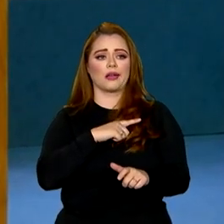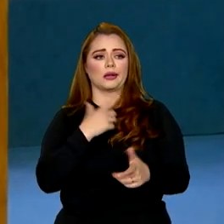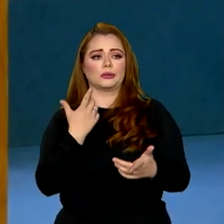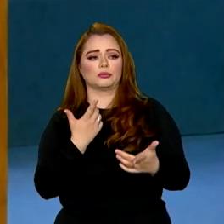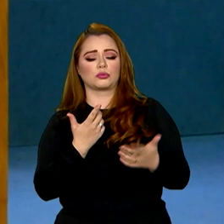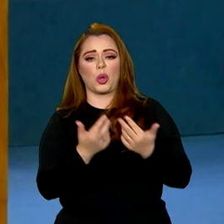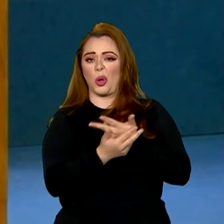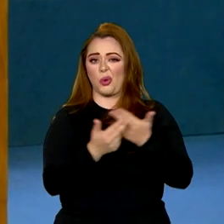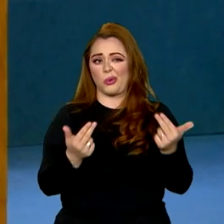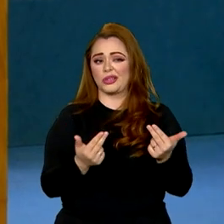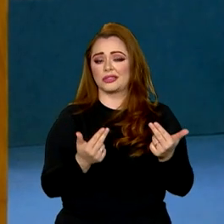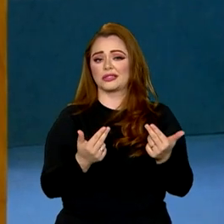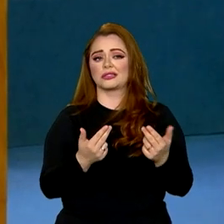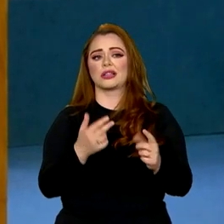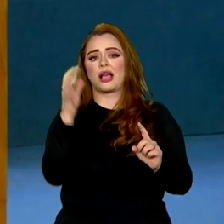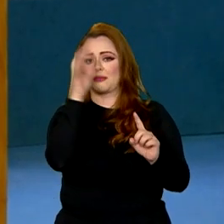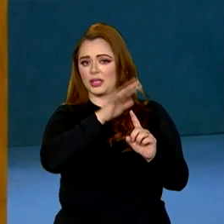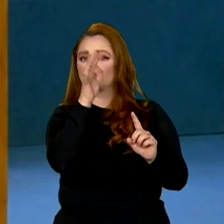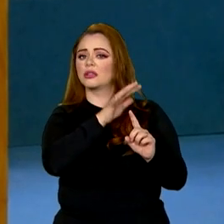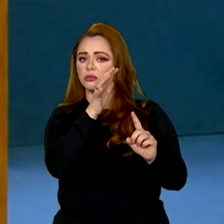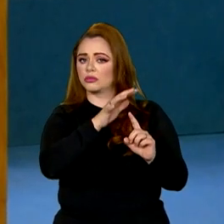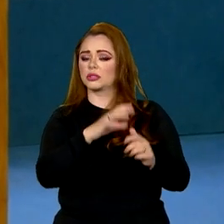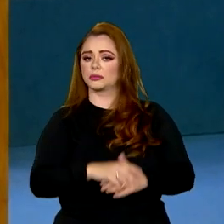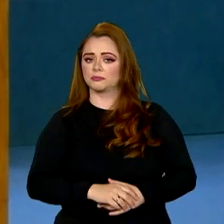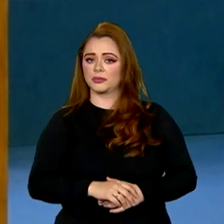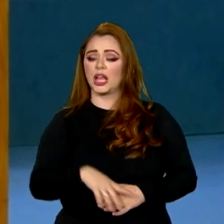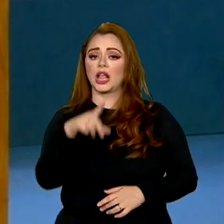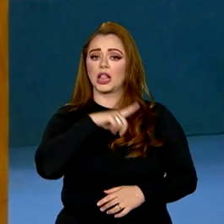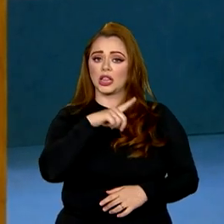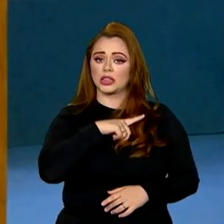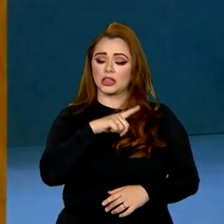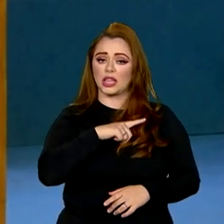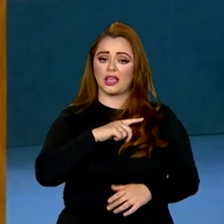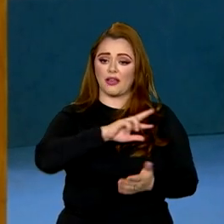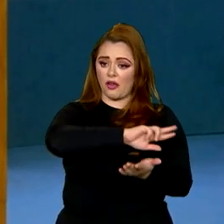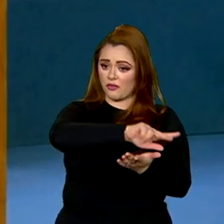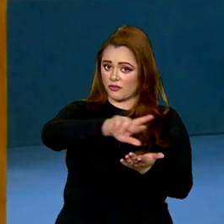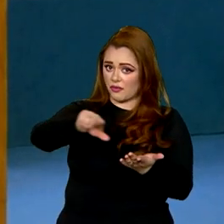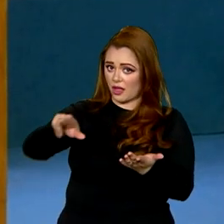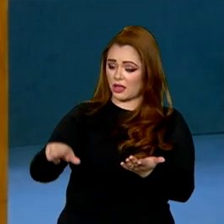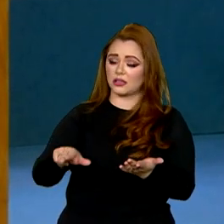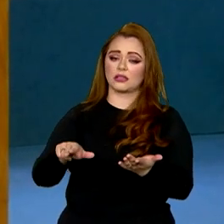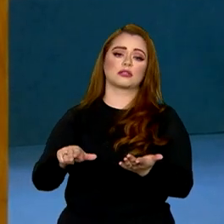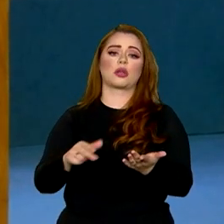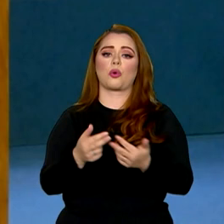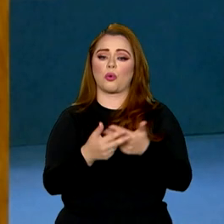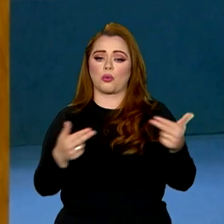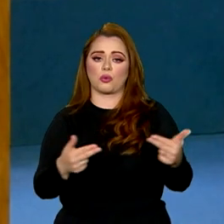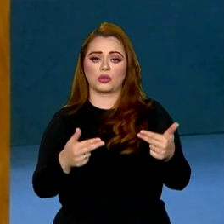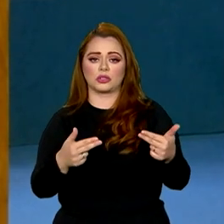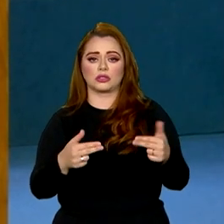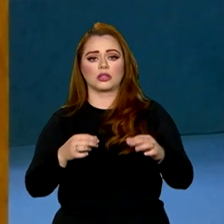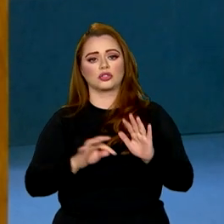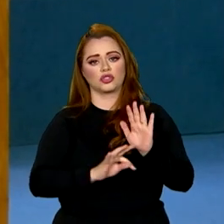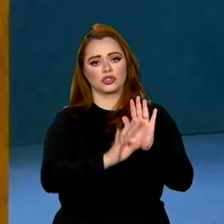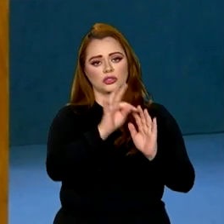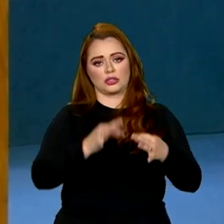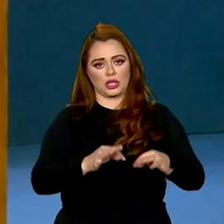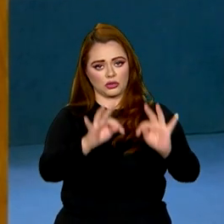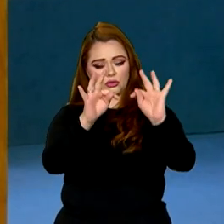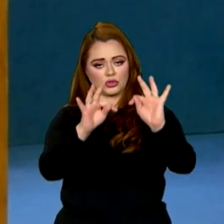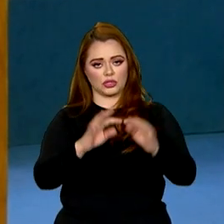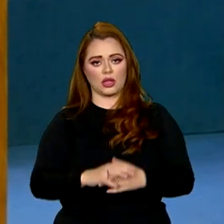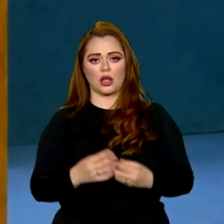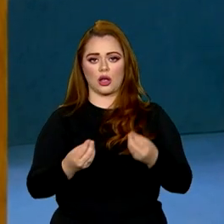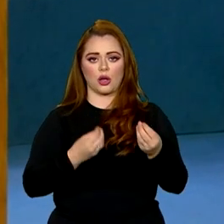ameaçadores. As grandes multinacionais do setor de tecnologia possuem modelos de negócios que